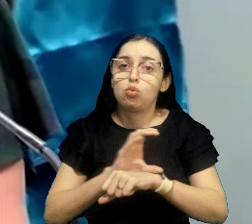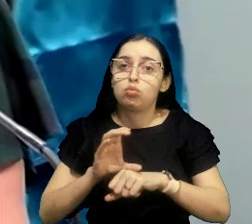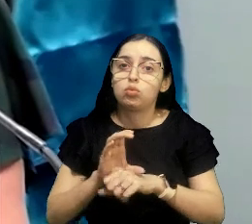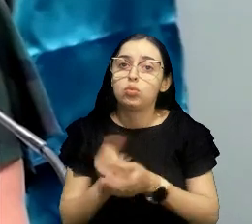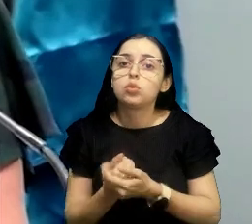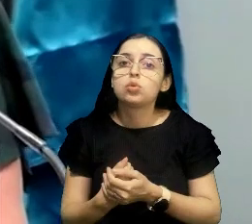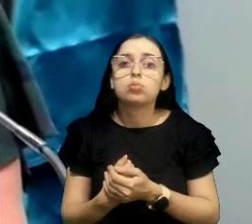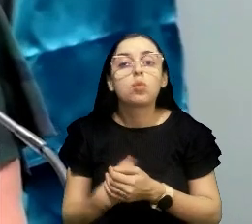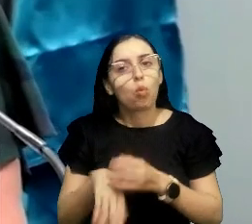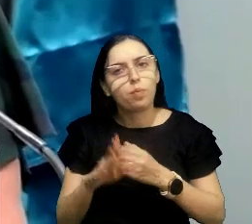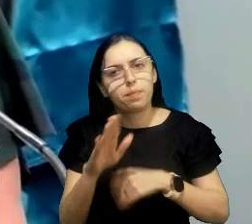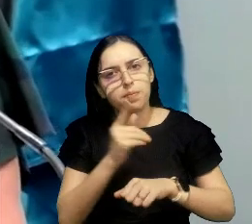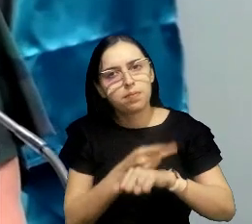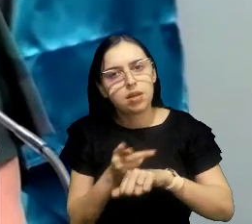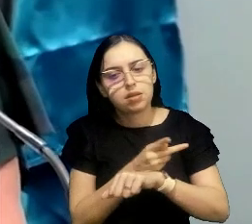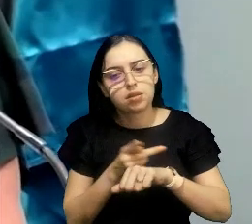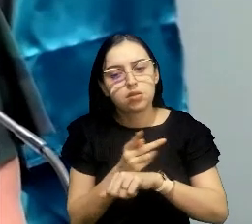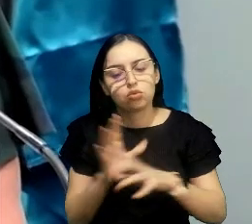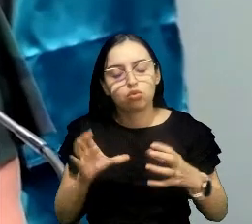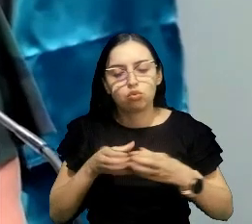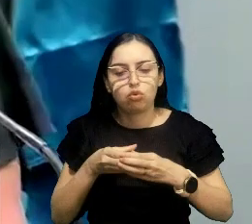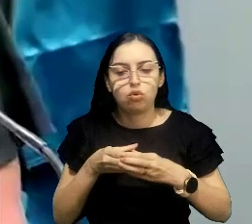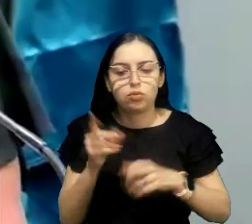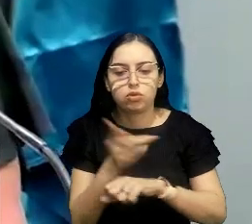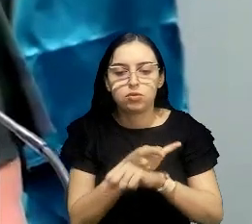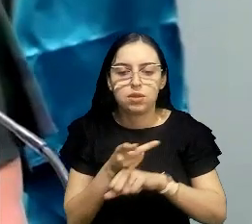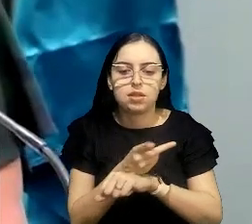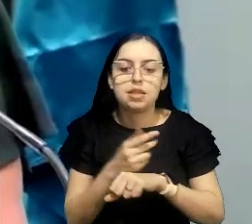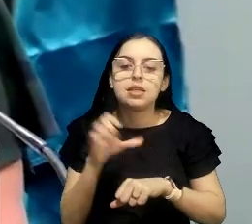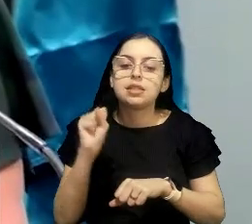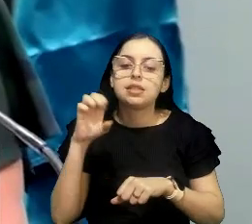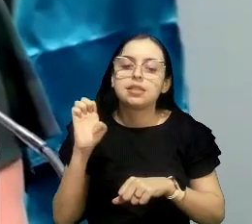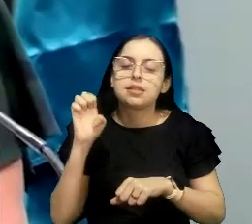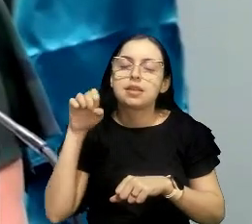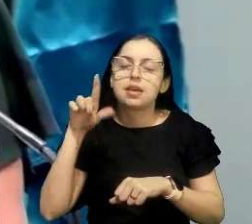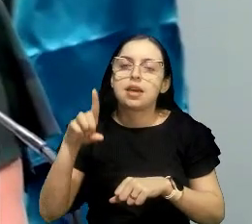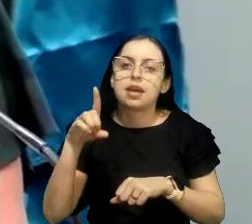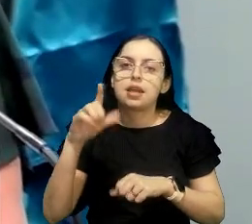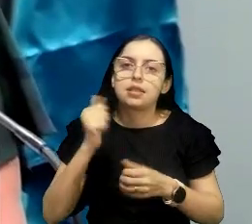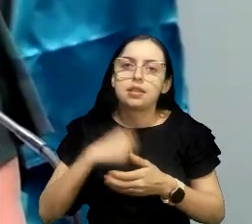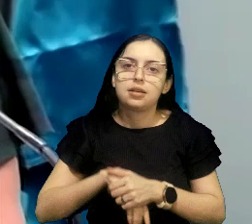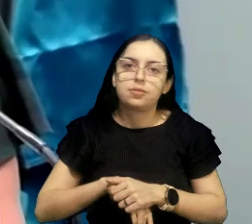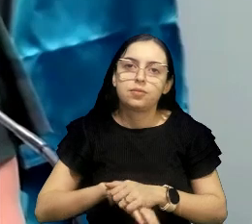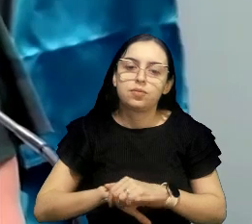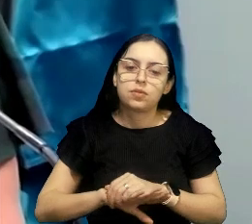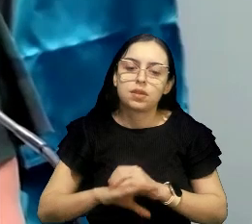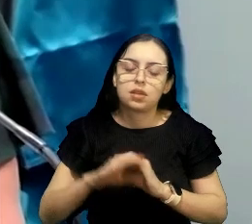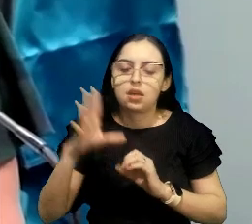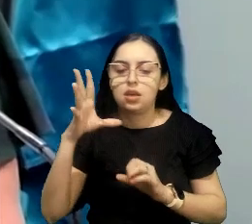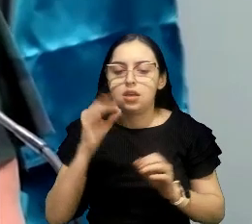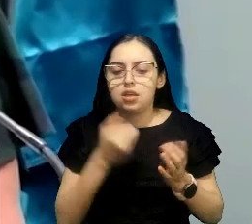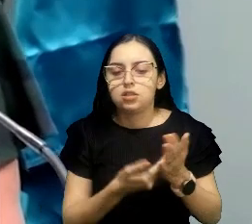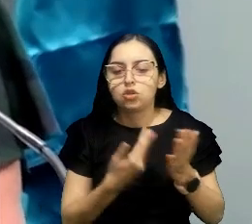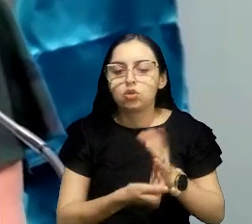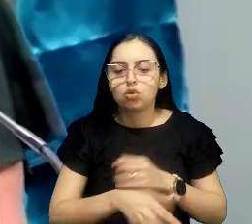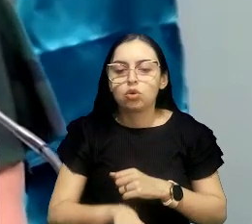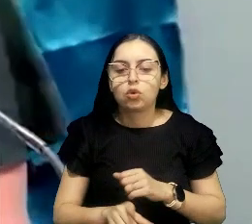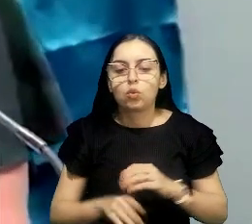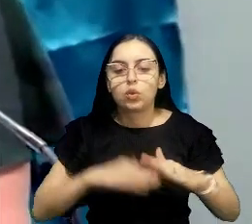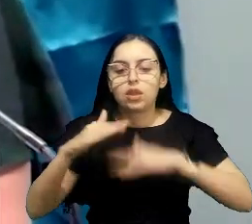ambiental, pesquisadora do grupo de pesquisa SEDA, que é Centro de Estudos em Democracia Ambiental,